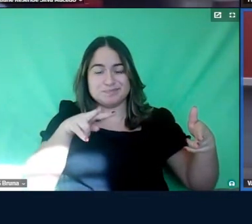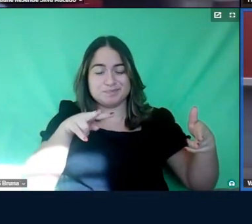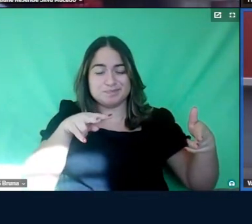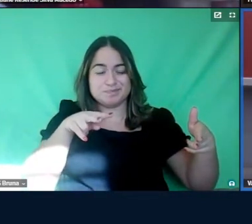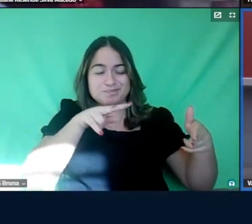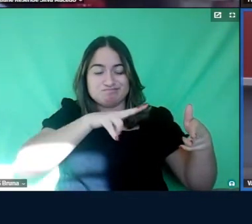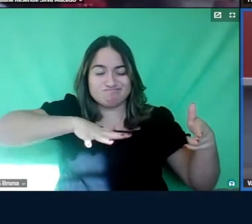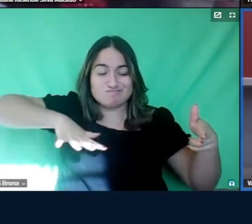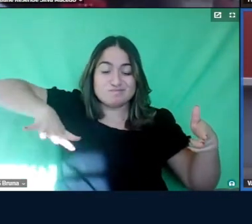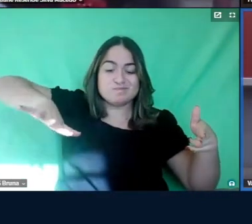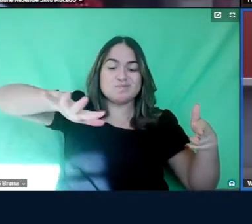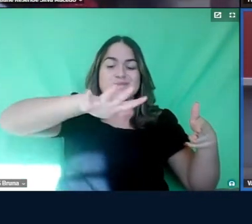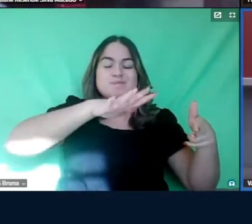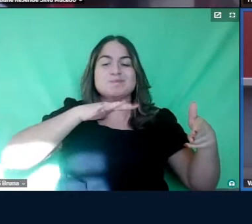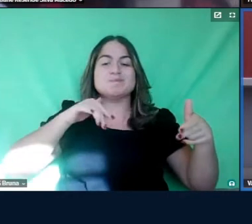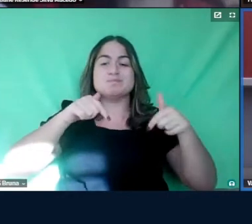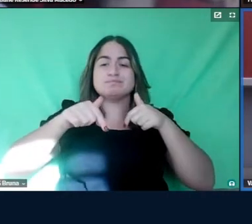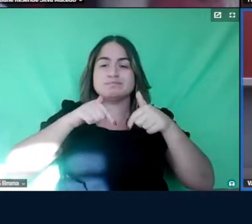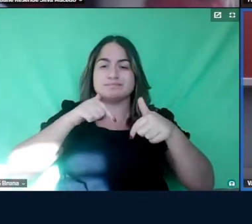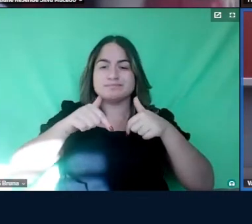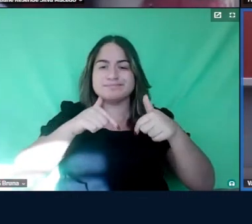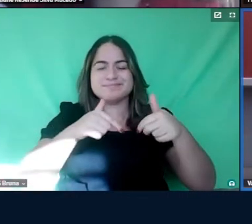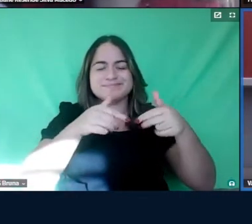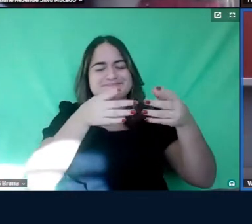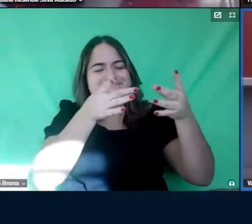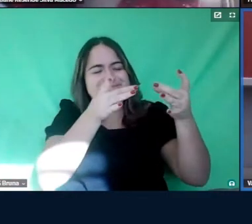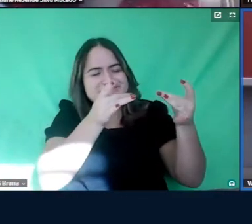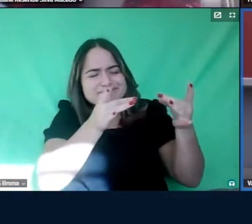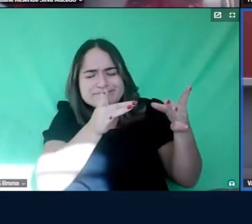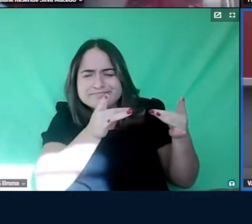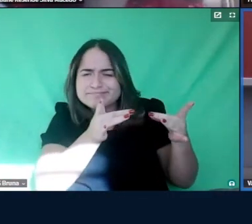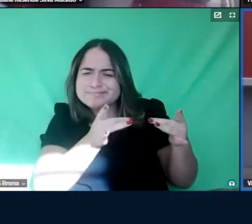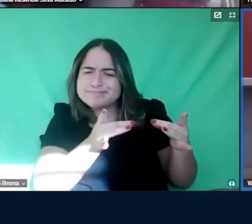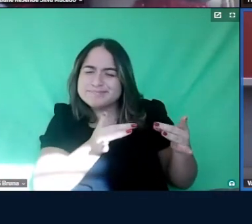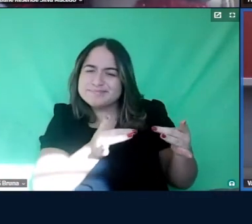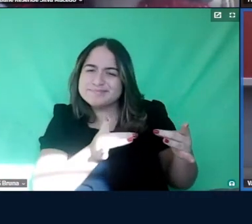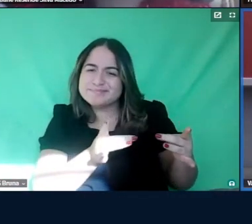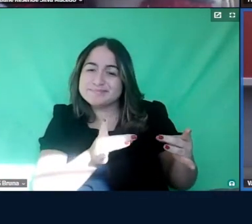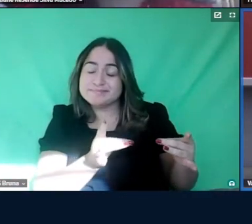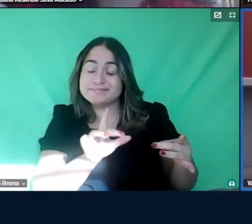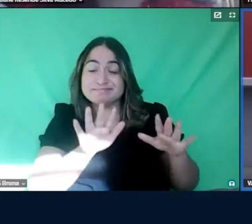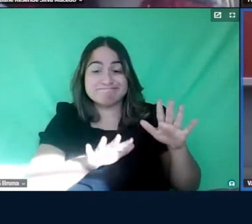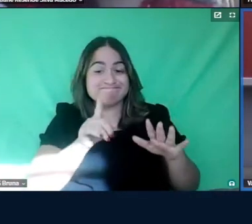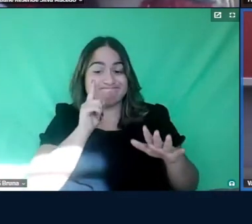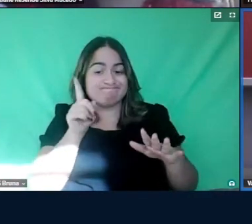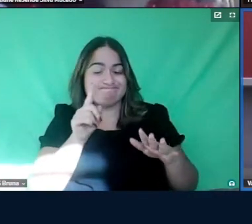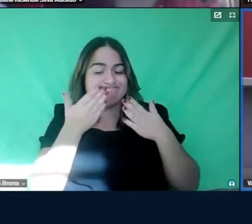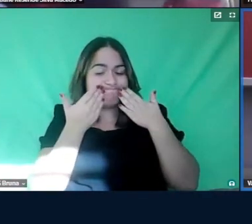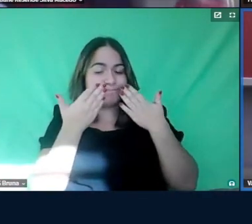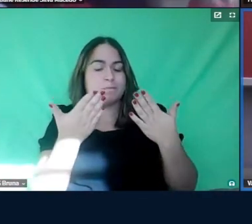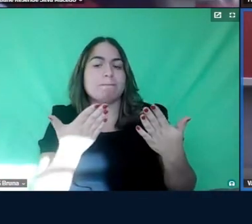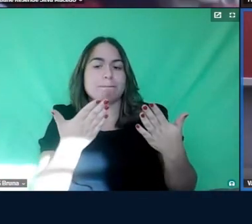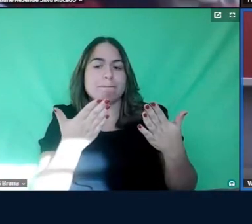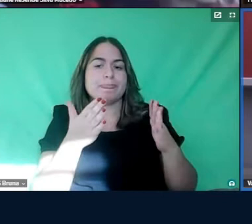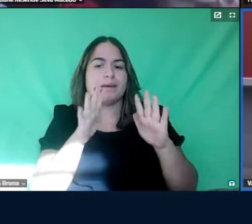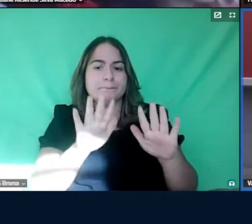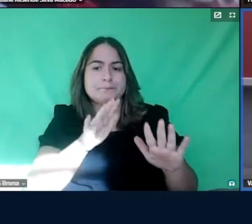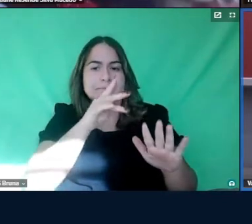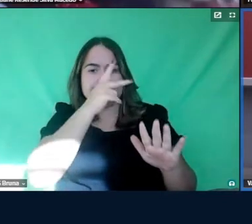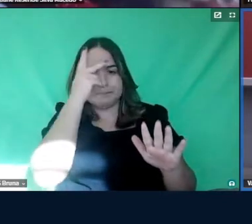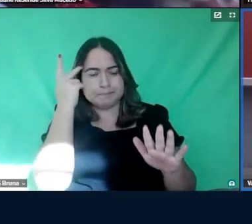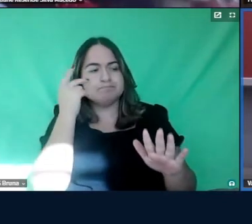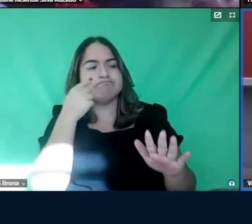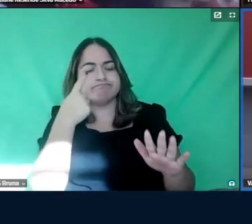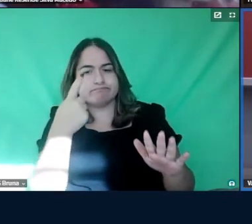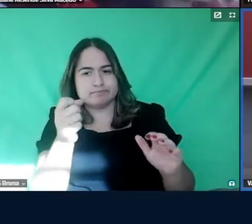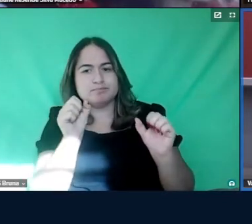de um trabalho que foi feito em minúcias, né? Que acabam não aparecendo aqui. Mas aí os interessados depois podem